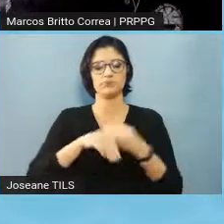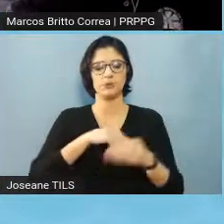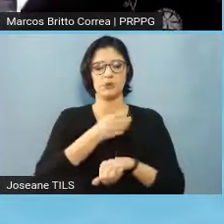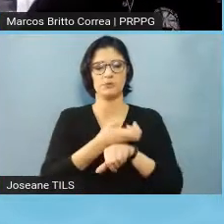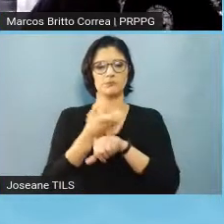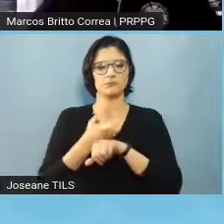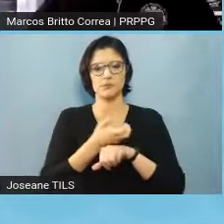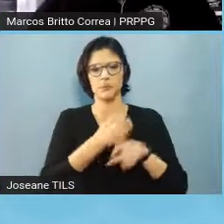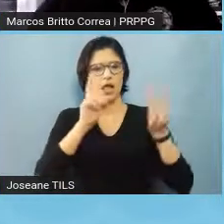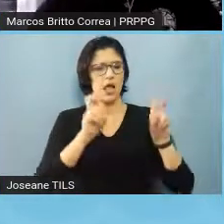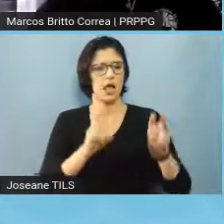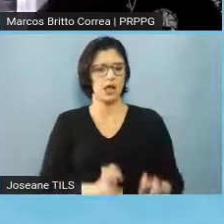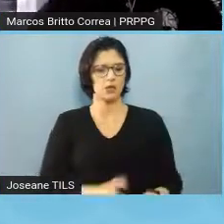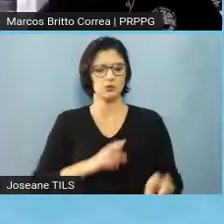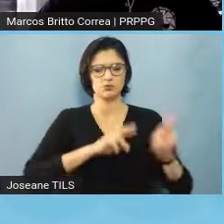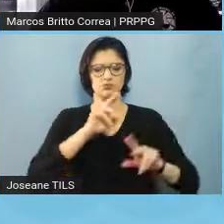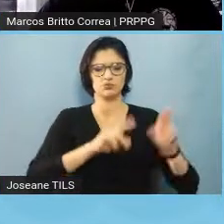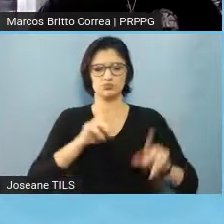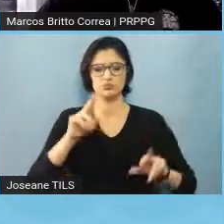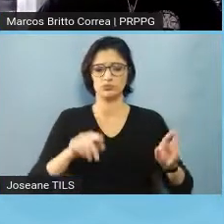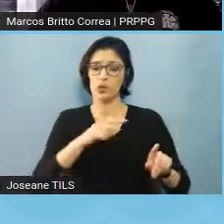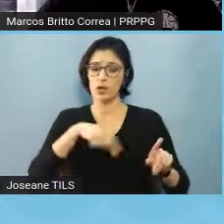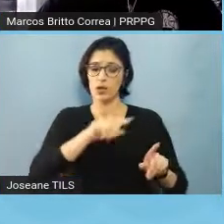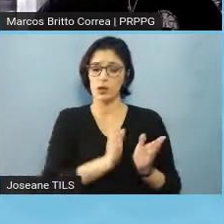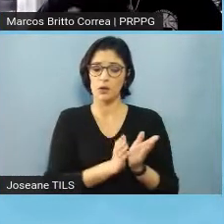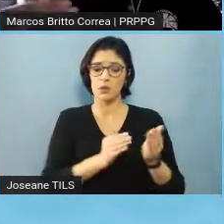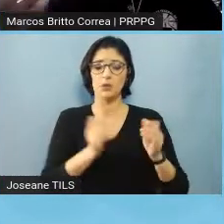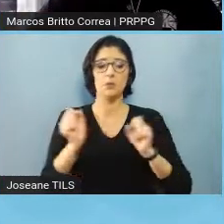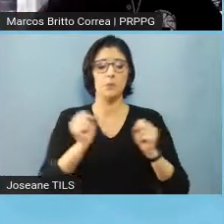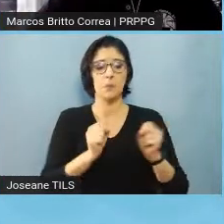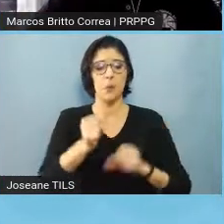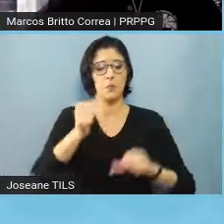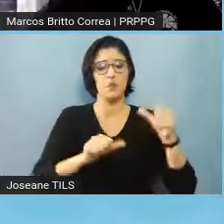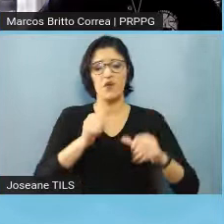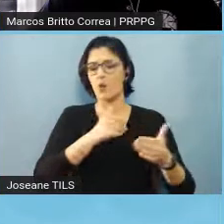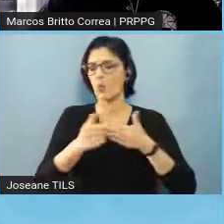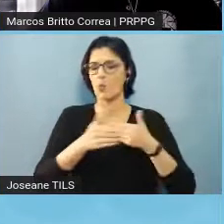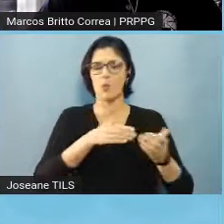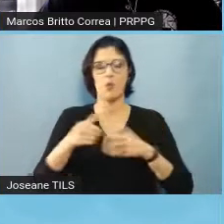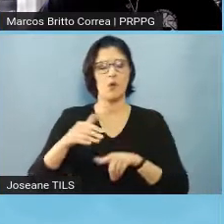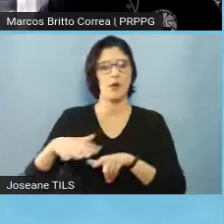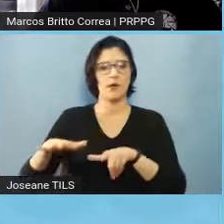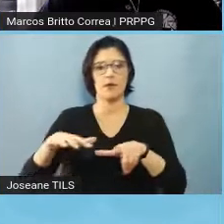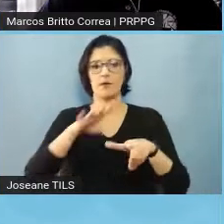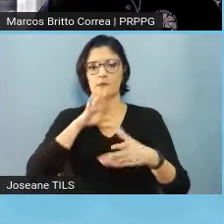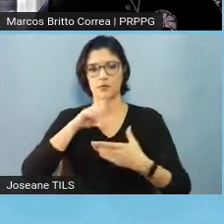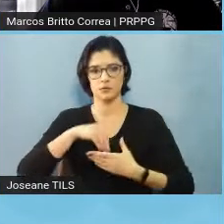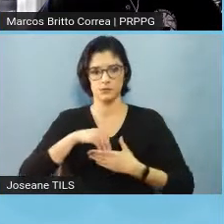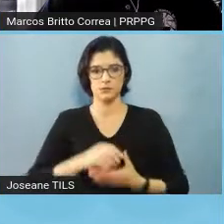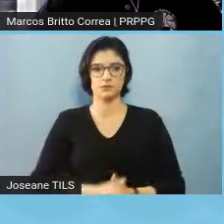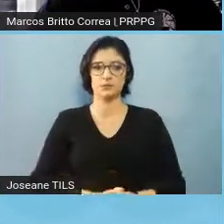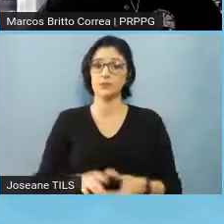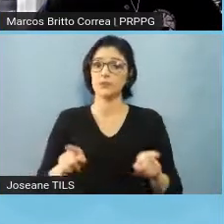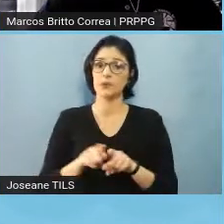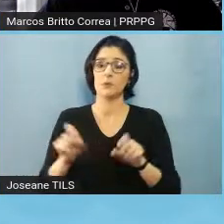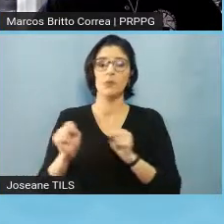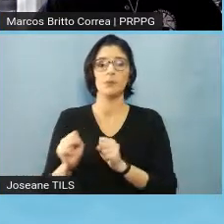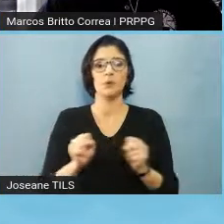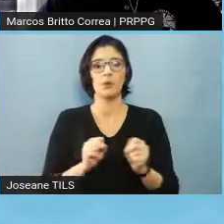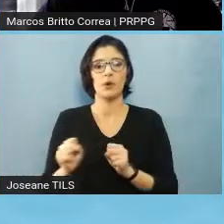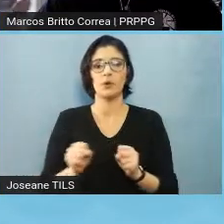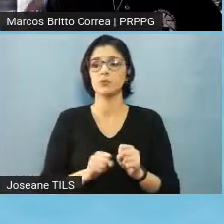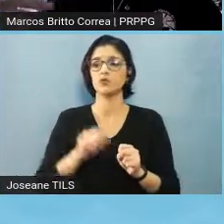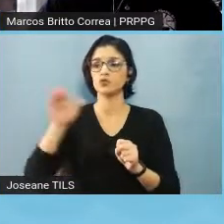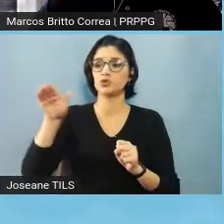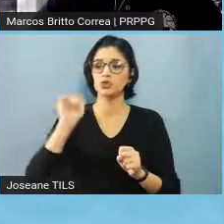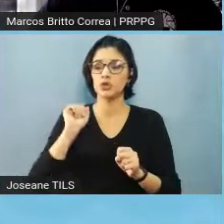julgar protocolos de pesquisa em qualquer área do conhecimento, tá, eles podem ainda, sempre que acharem necessário, também solicitar a participação de consultores